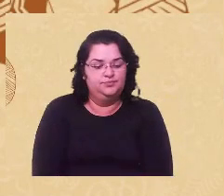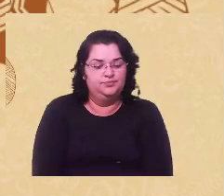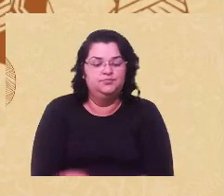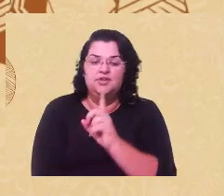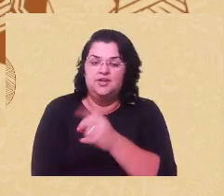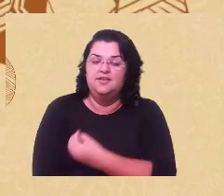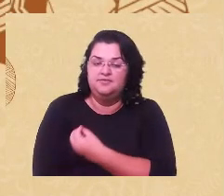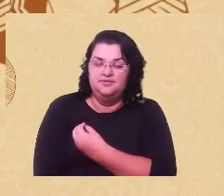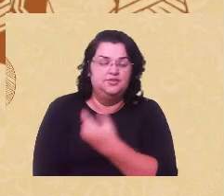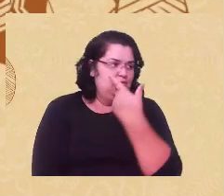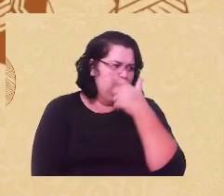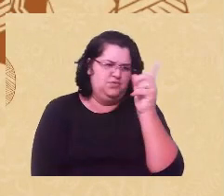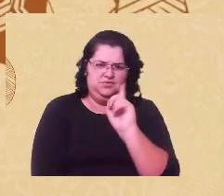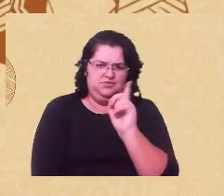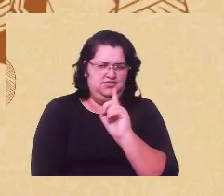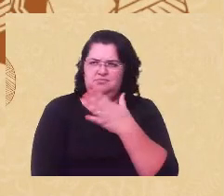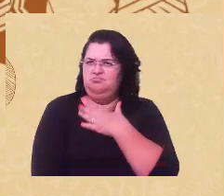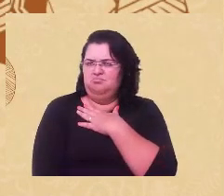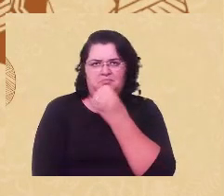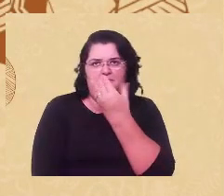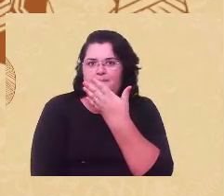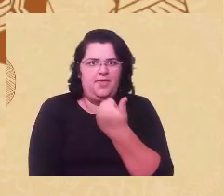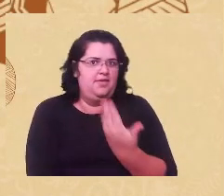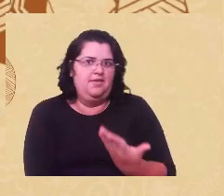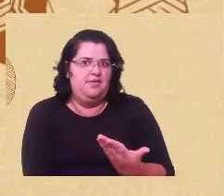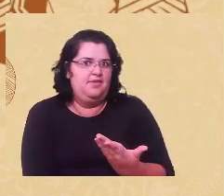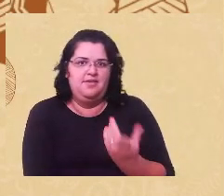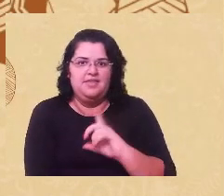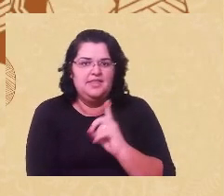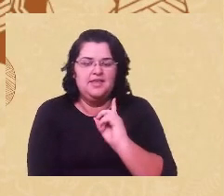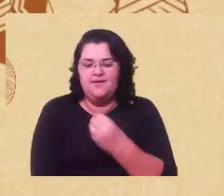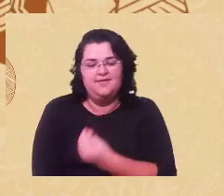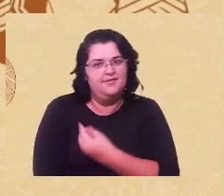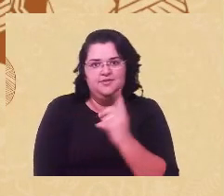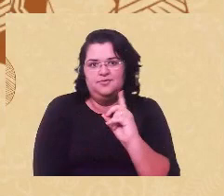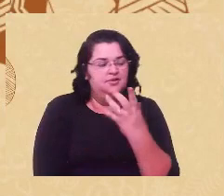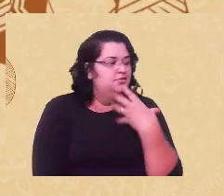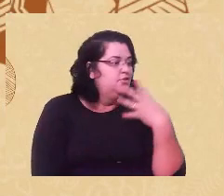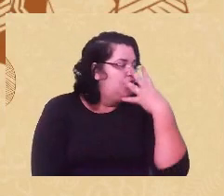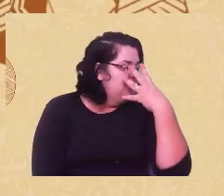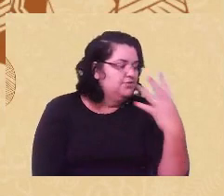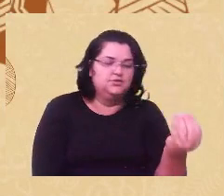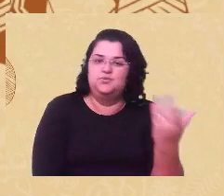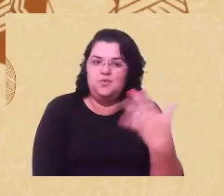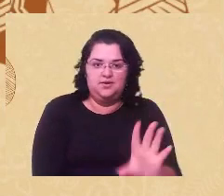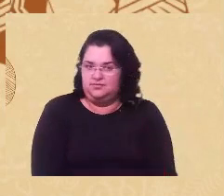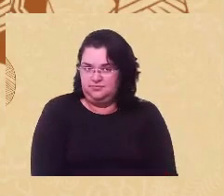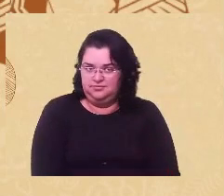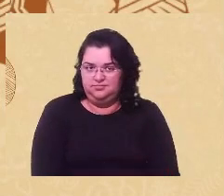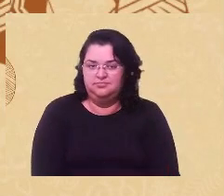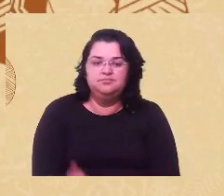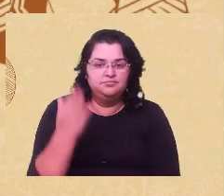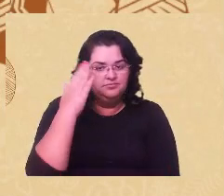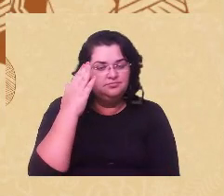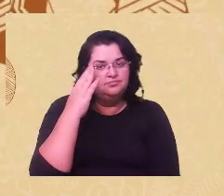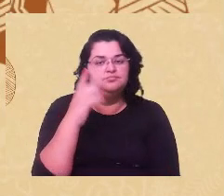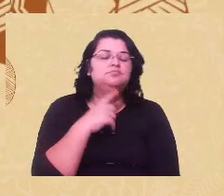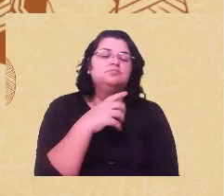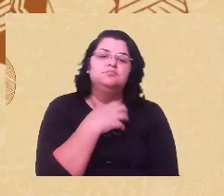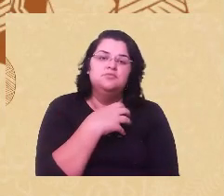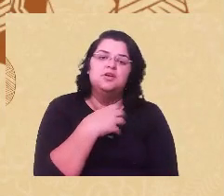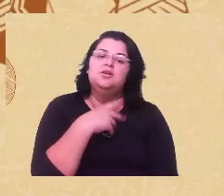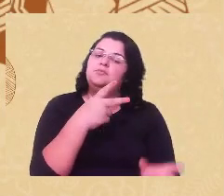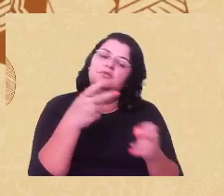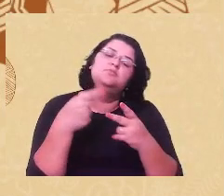outras, não. Por mim, tudo bem. Se você dizer que não é uma vida, eu não vou querer te convencer disso, não vou, não. Cada um sabe como se sente, como percebe as coisas.